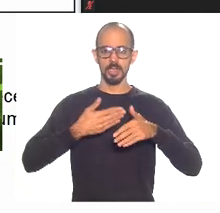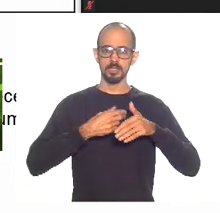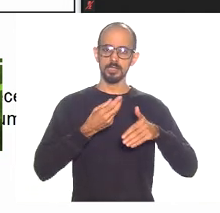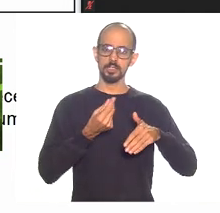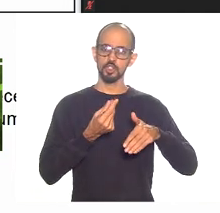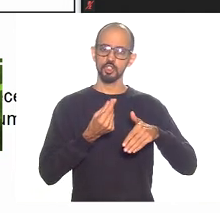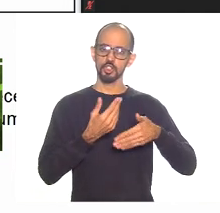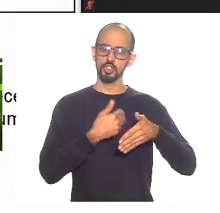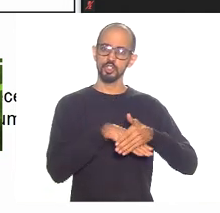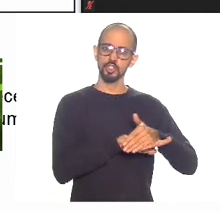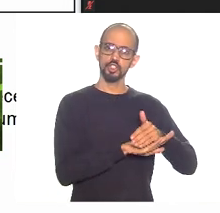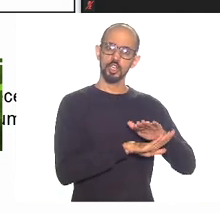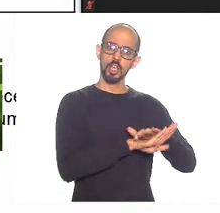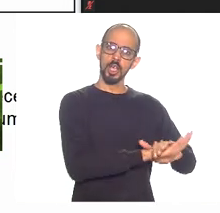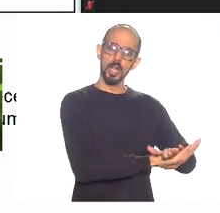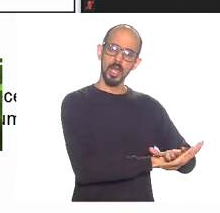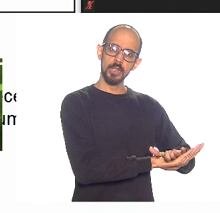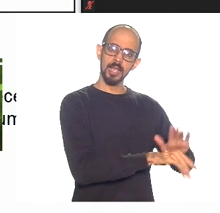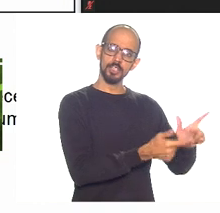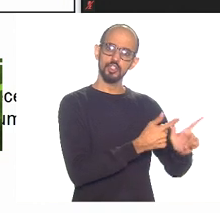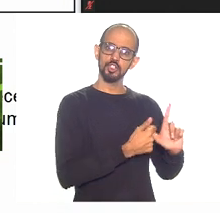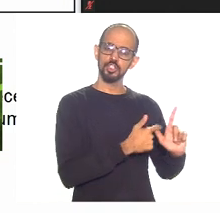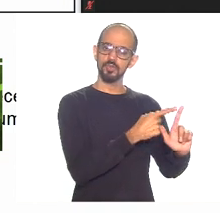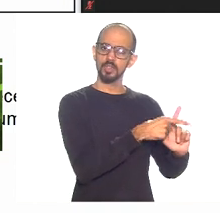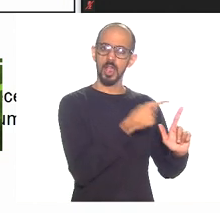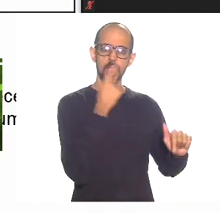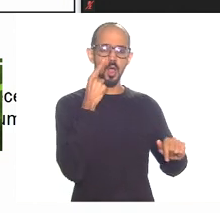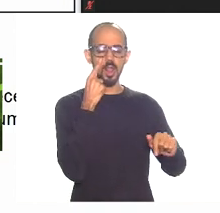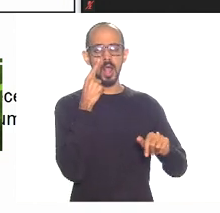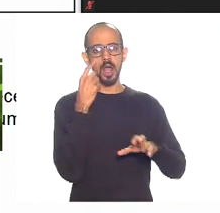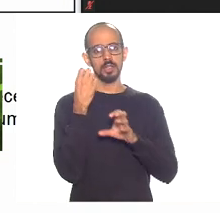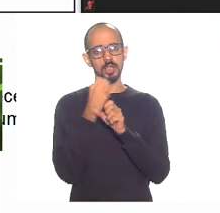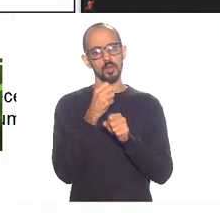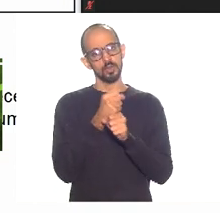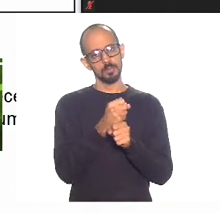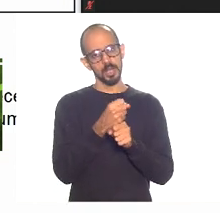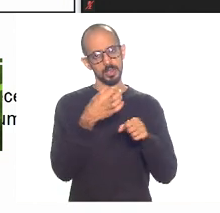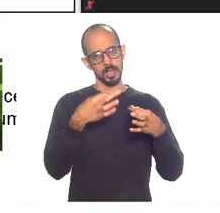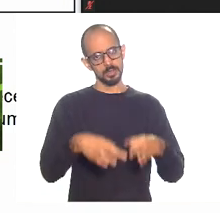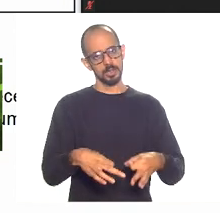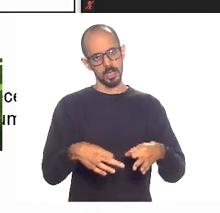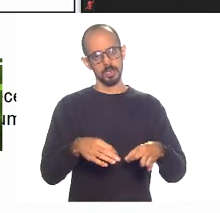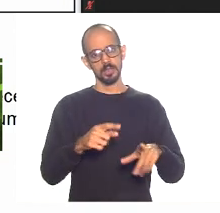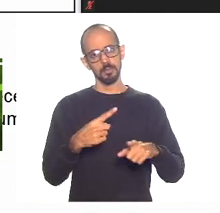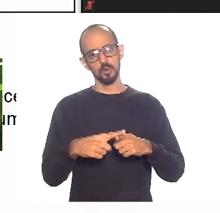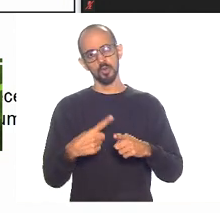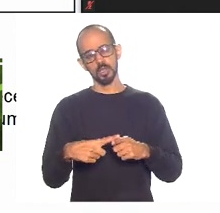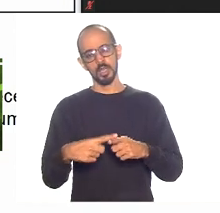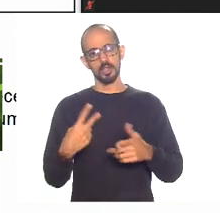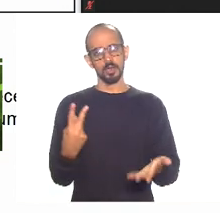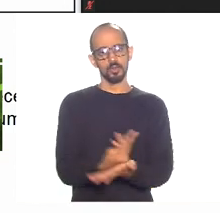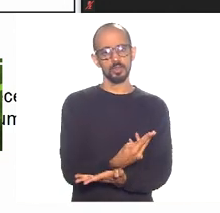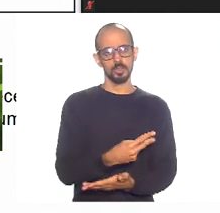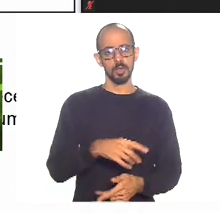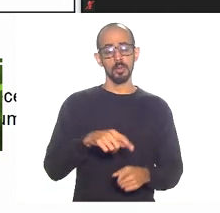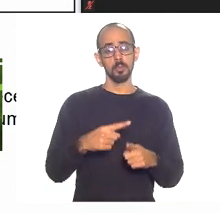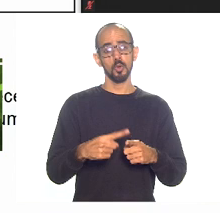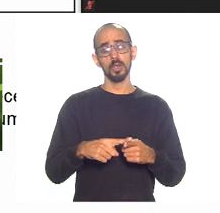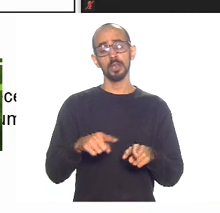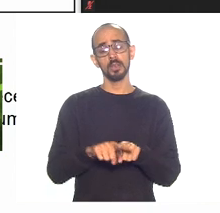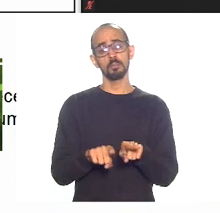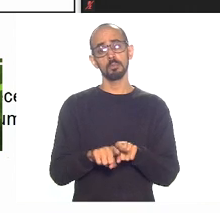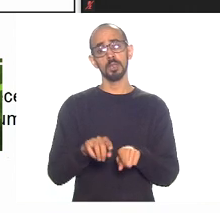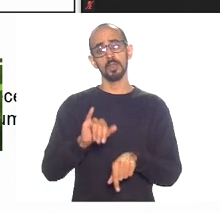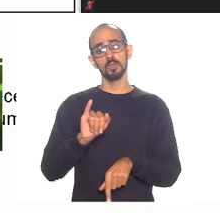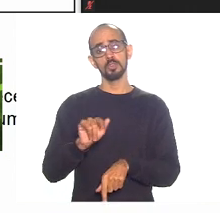faz isso com o governo federal, se ele está correto, se a contabilidade dele está correta, por que que usou o IGPDI mais 9%?